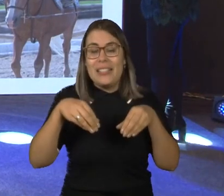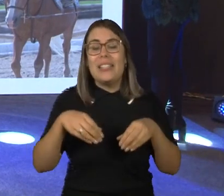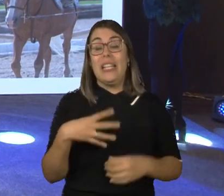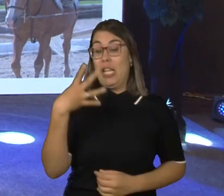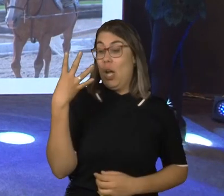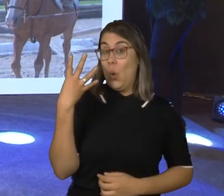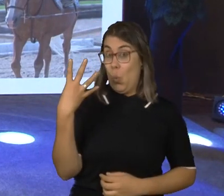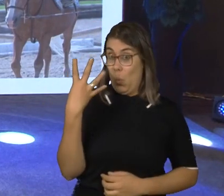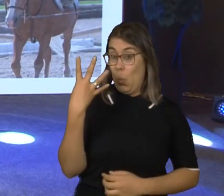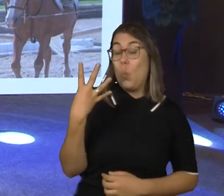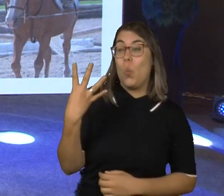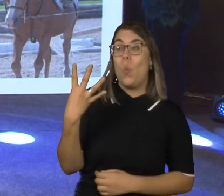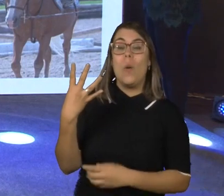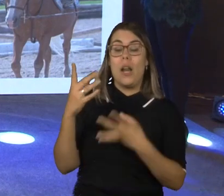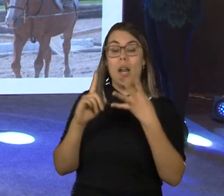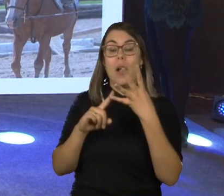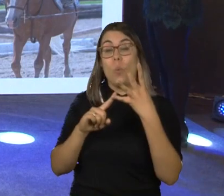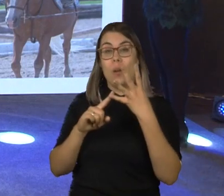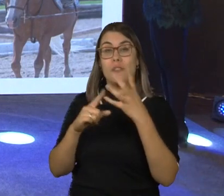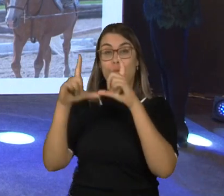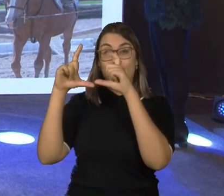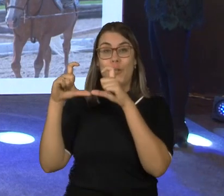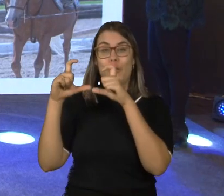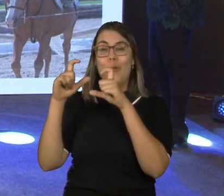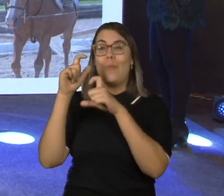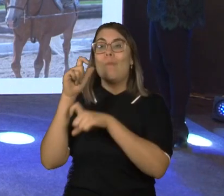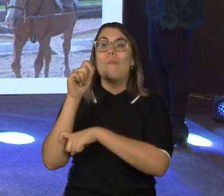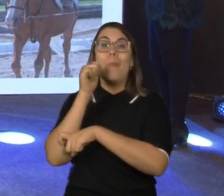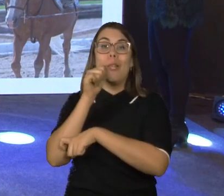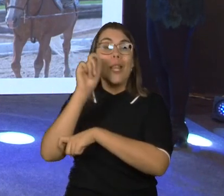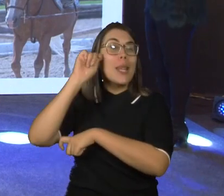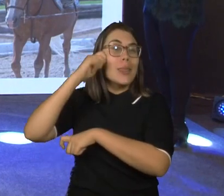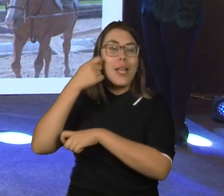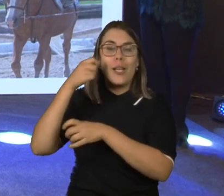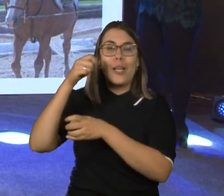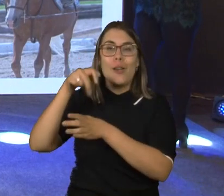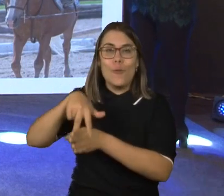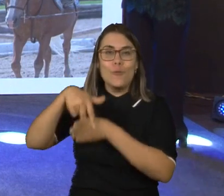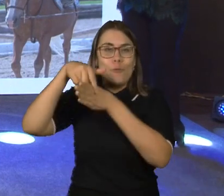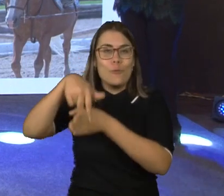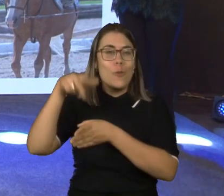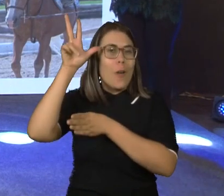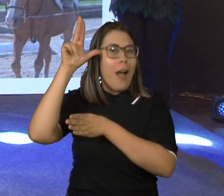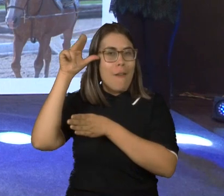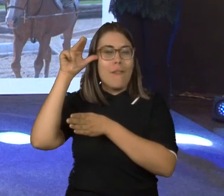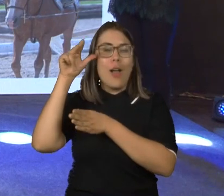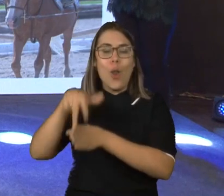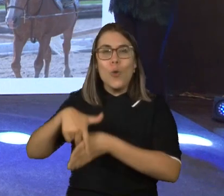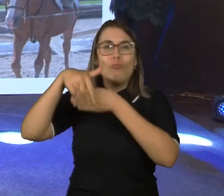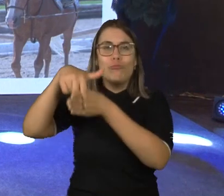imagem é uma menina negra que está com um capacete montando um cavalo. Ela está com uma expressão de algum